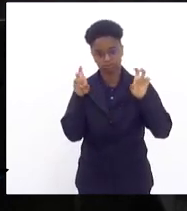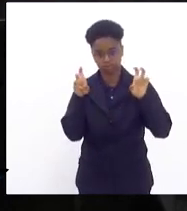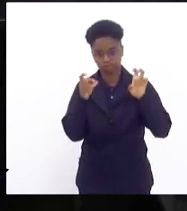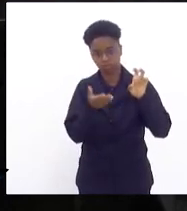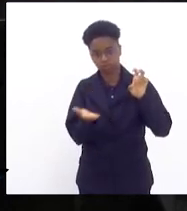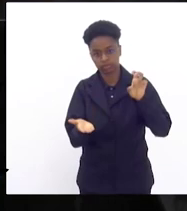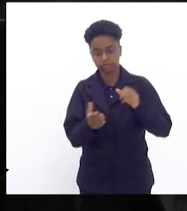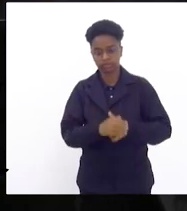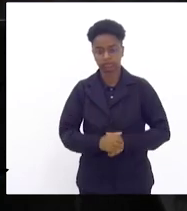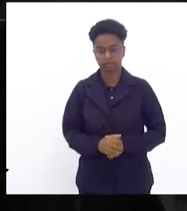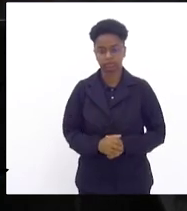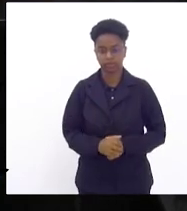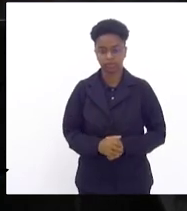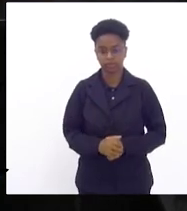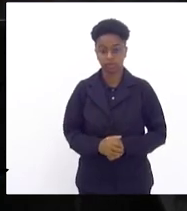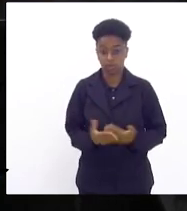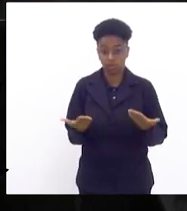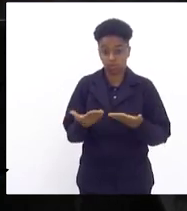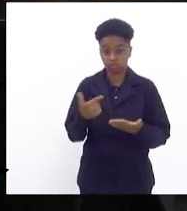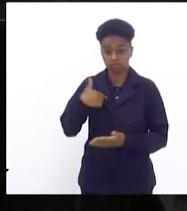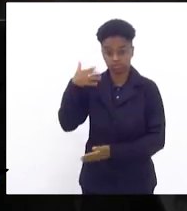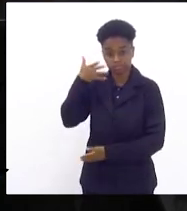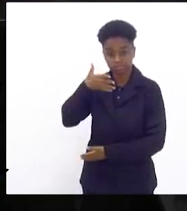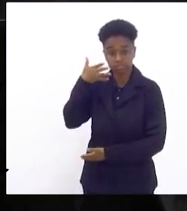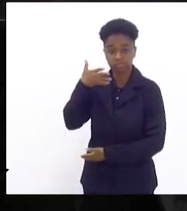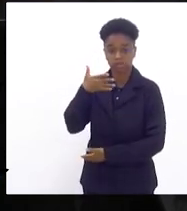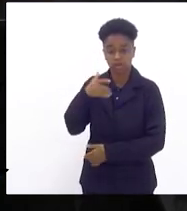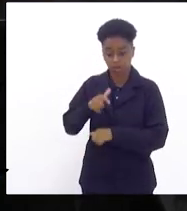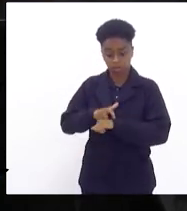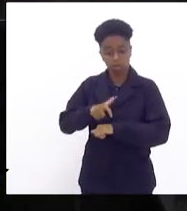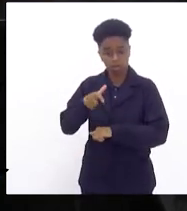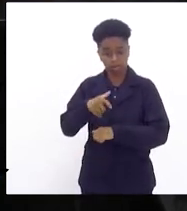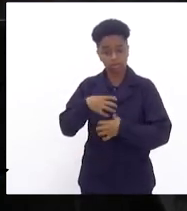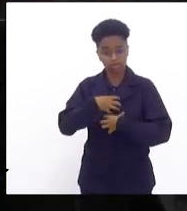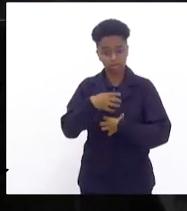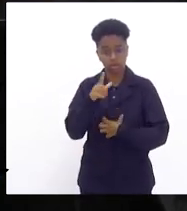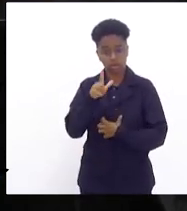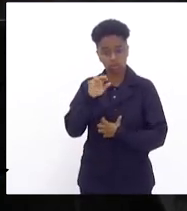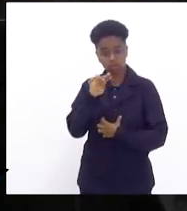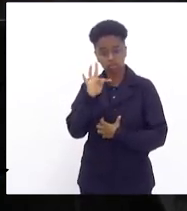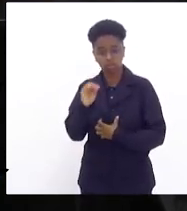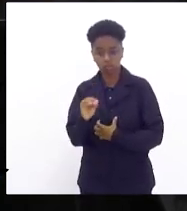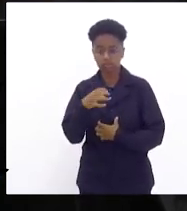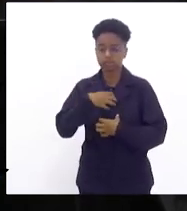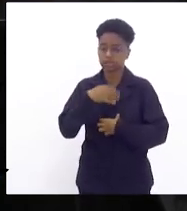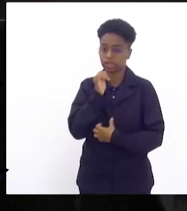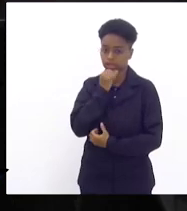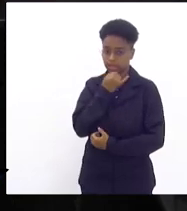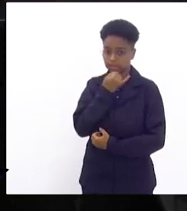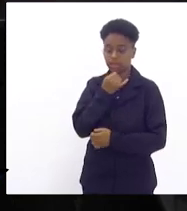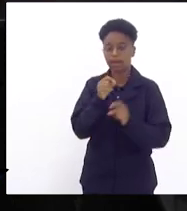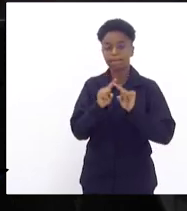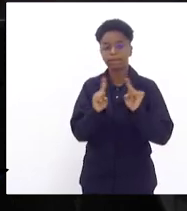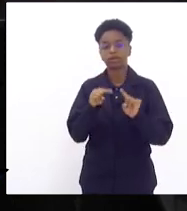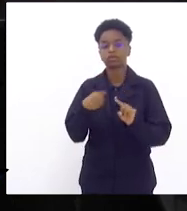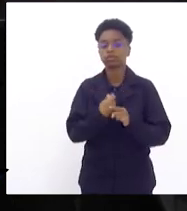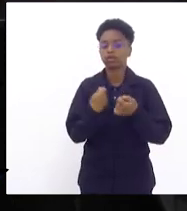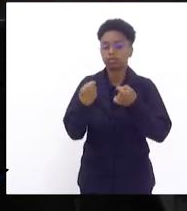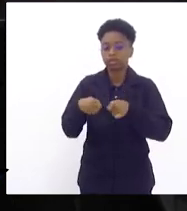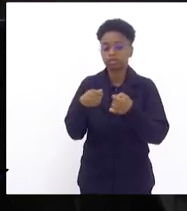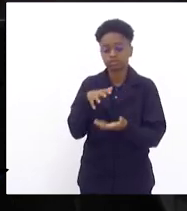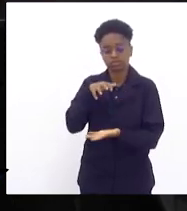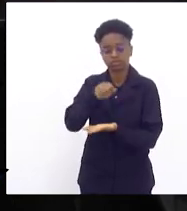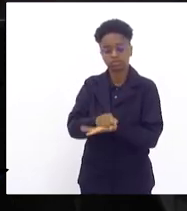É um tema que eu trago aqui hoje num momento de muito luto, de muita tristeza, mas a gente precisa deixar